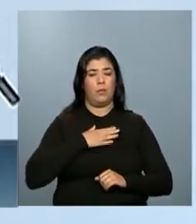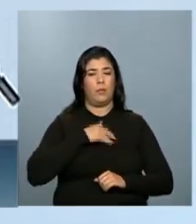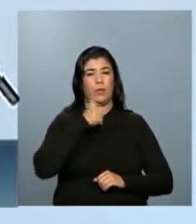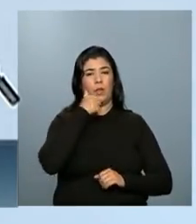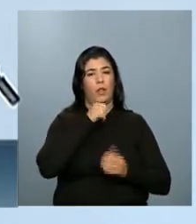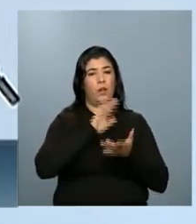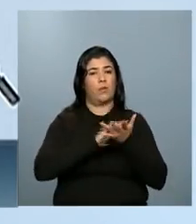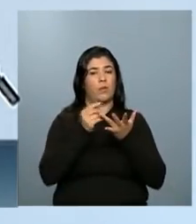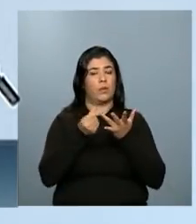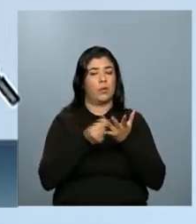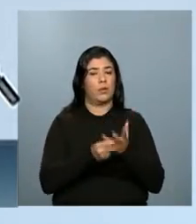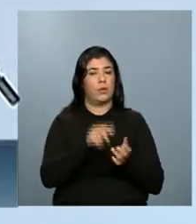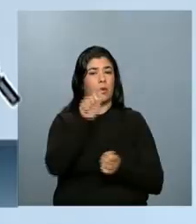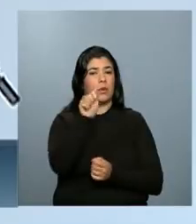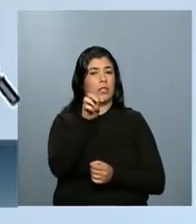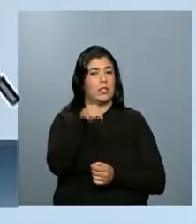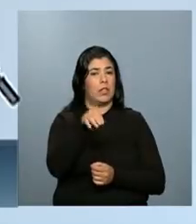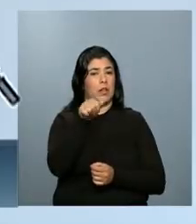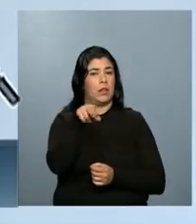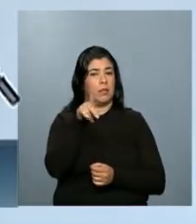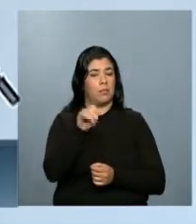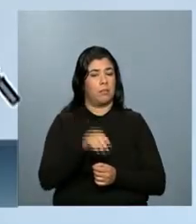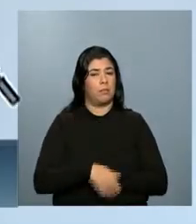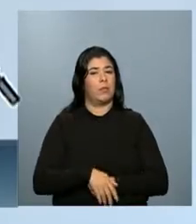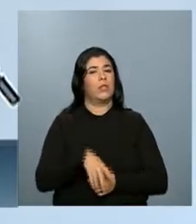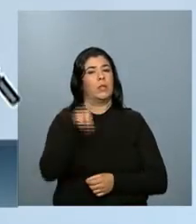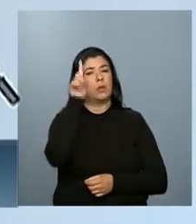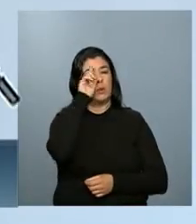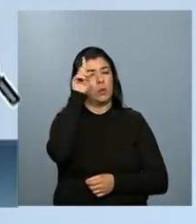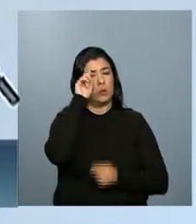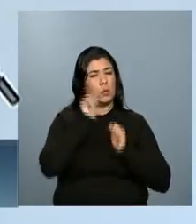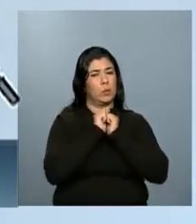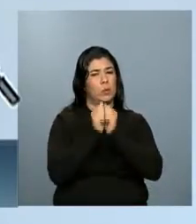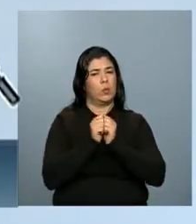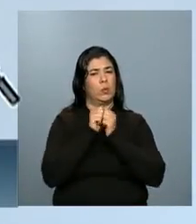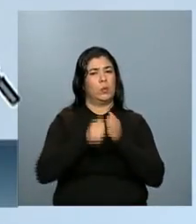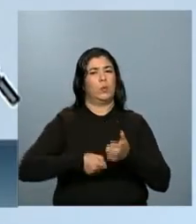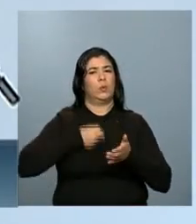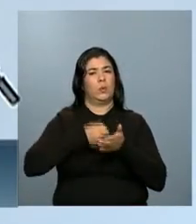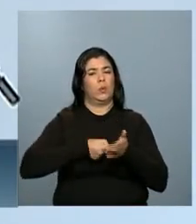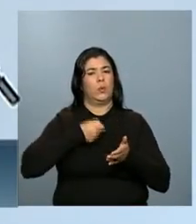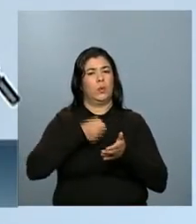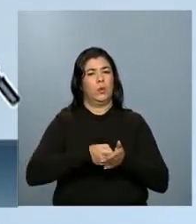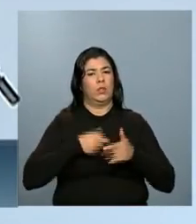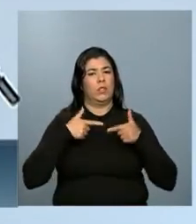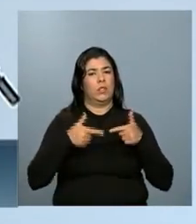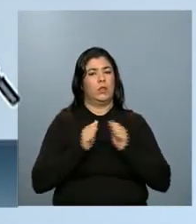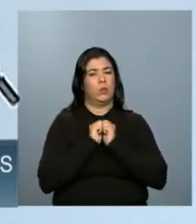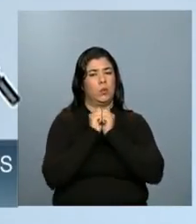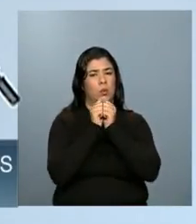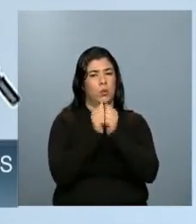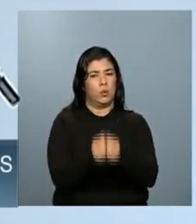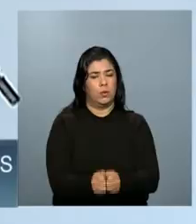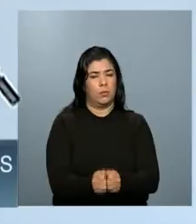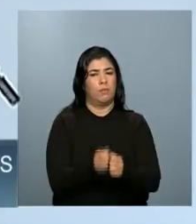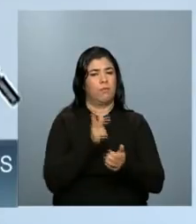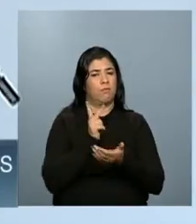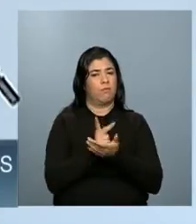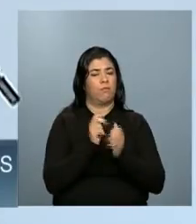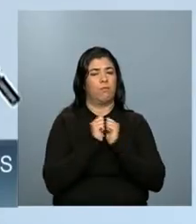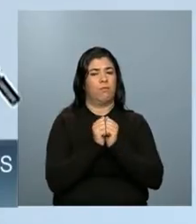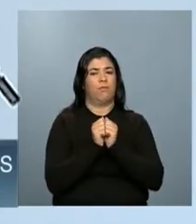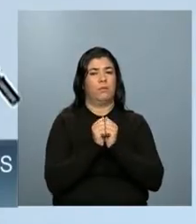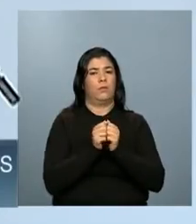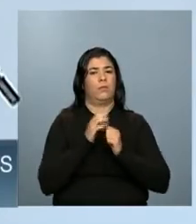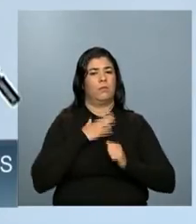a minha companheira do dia a dia, de luta, que está sempre ao meu lado, me